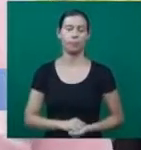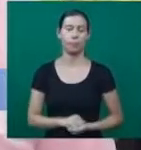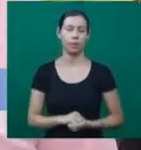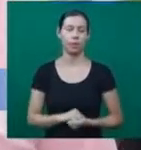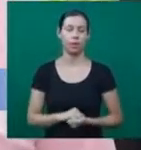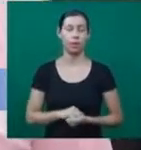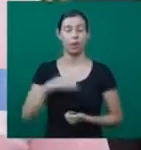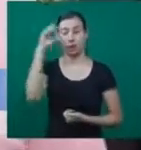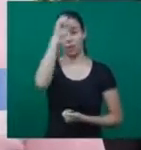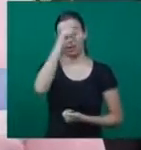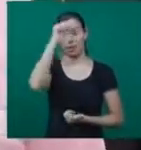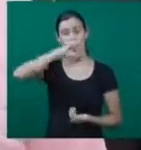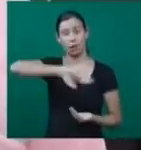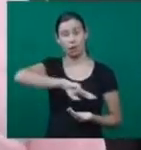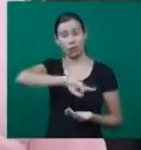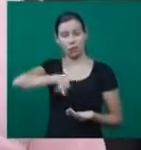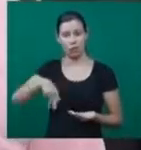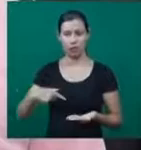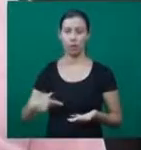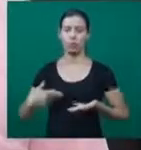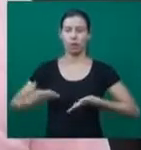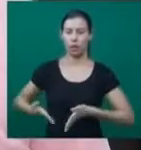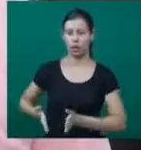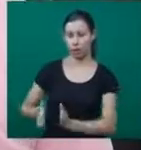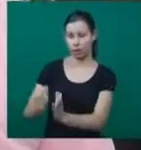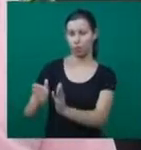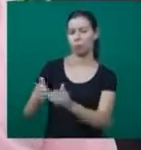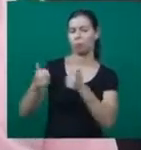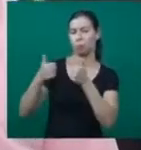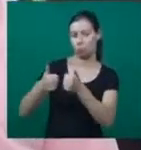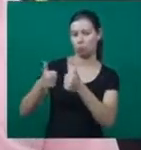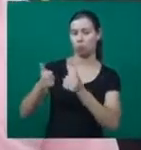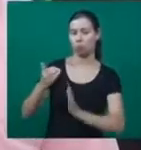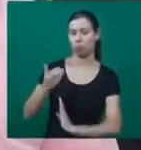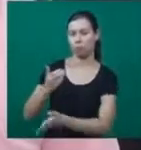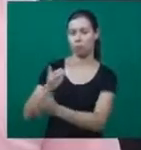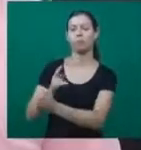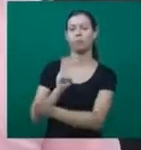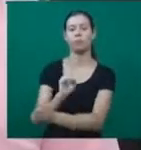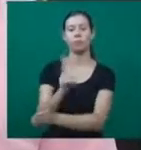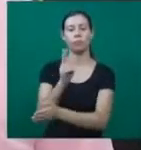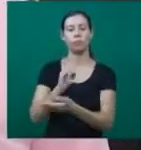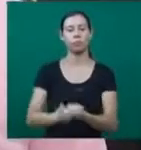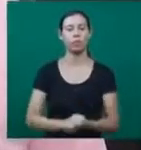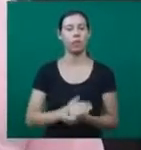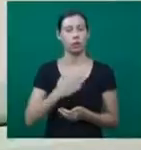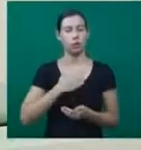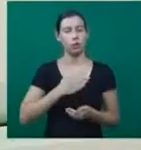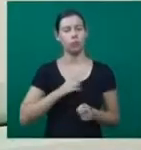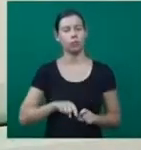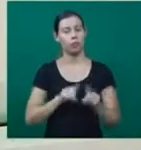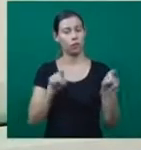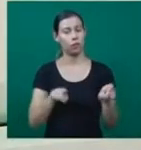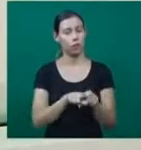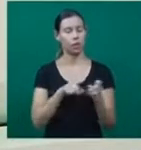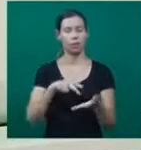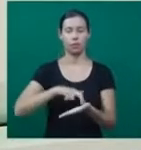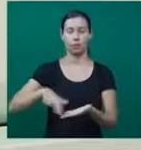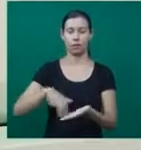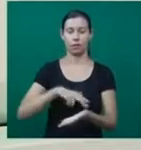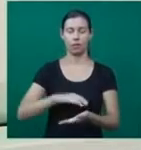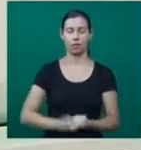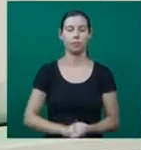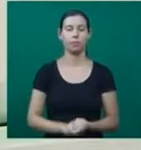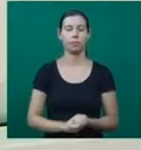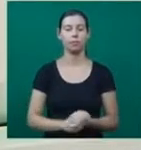não possa desviar dos caminhos mais bons e também eu gosto de informática e dança de rua. Ainda é possível